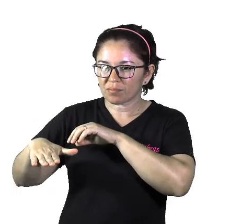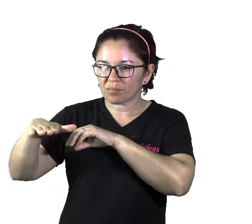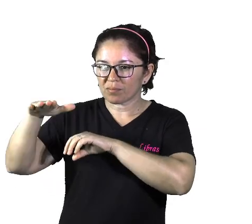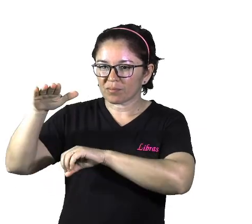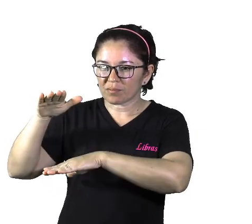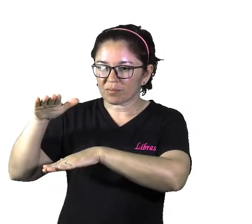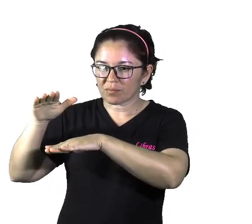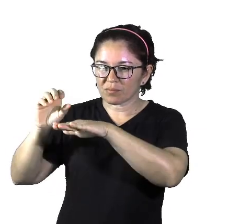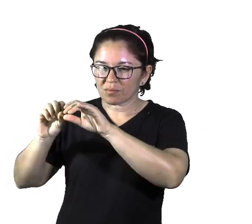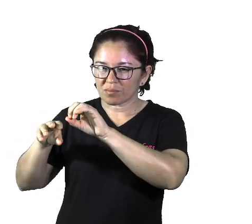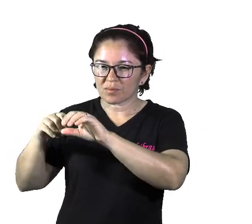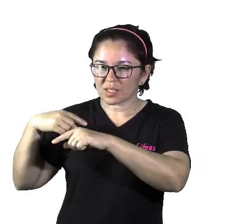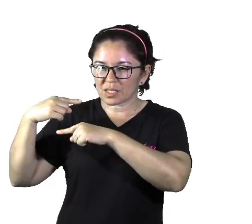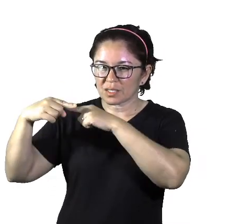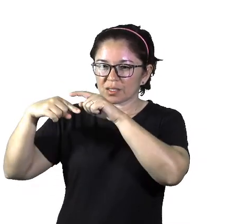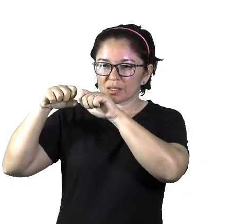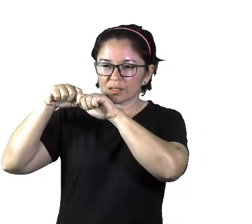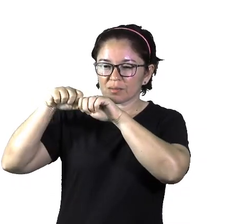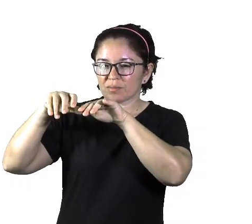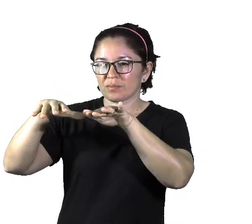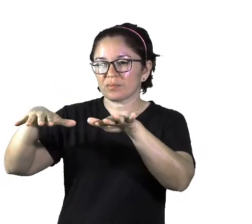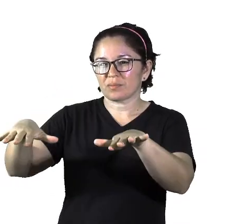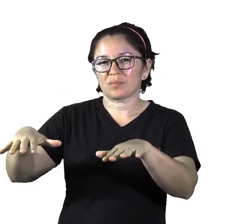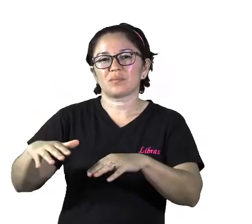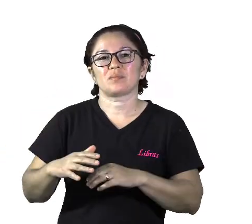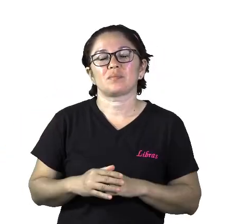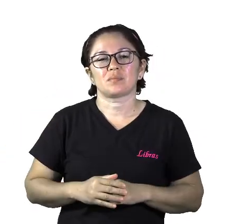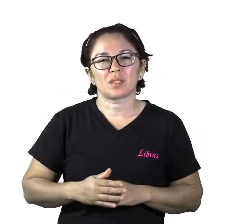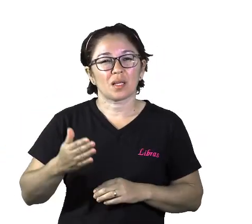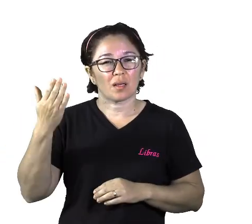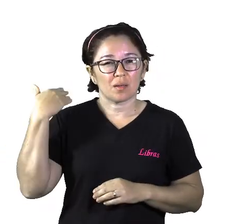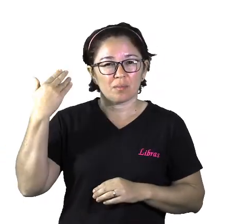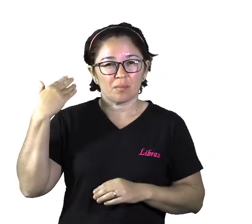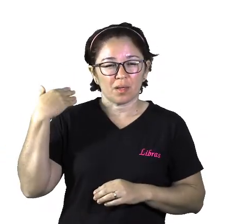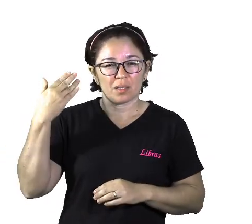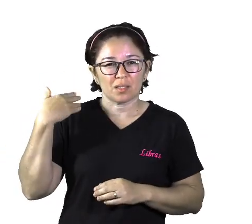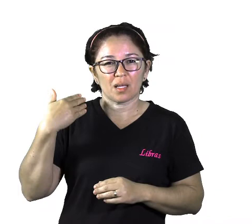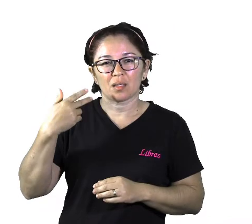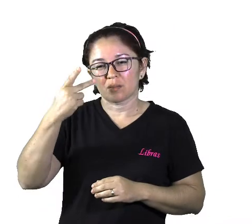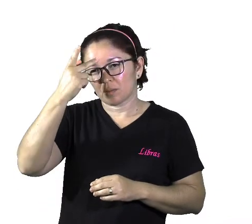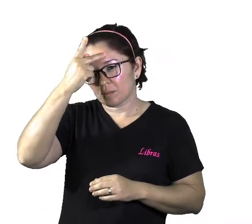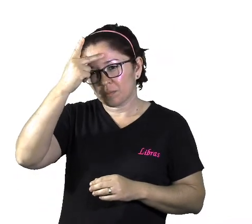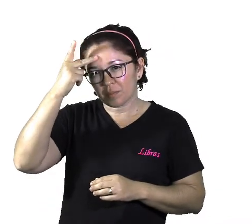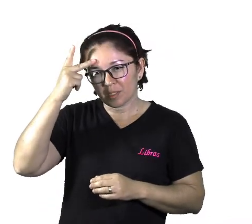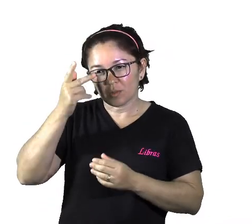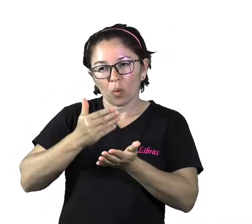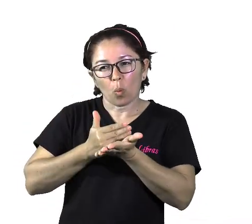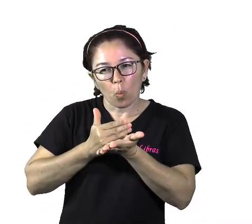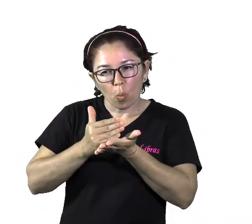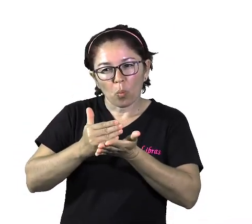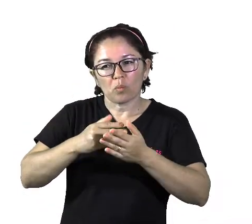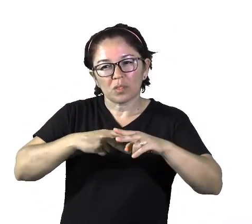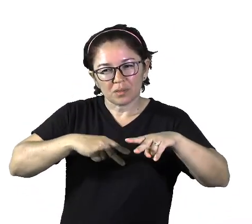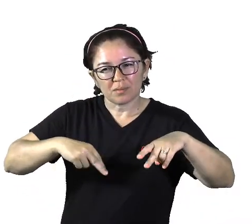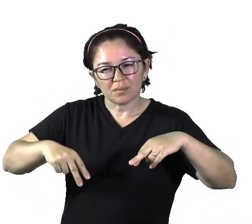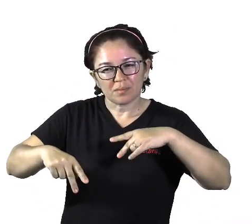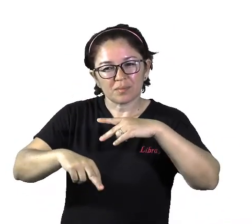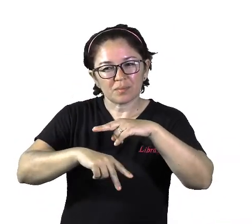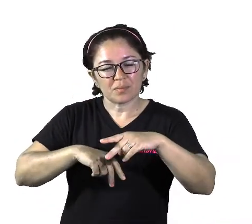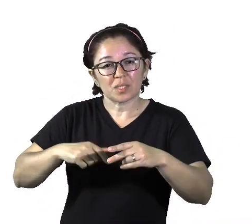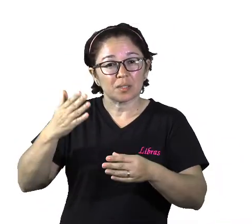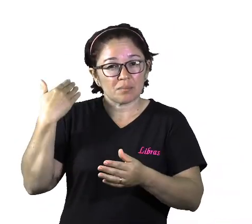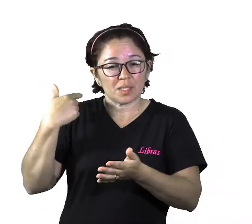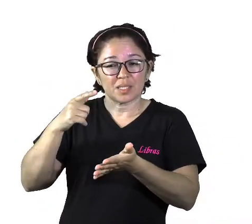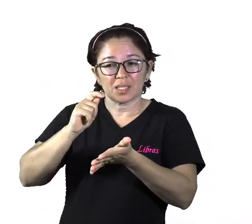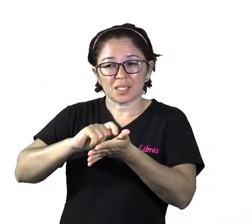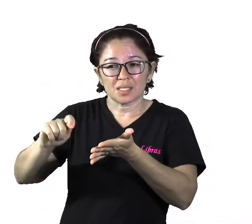essa tradição, ela surgiu, como eu falei, no início da vida humana, quando ainda não havia escrita. Exemplo disso são os